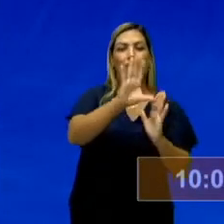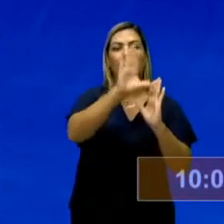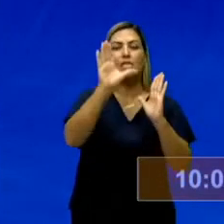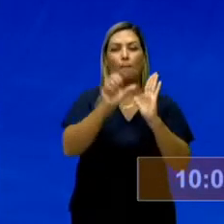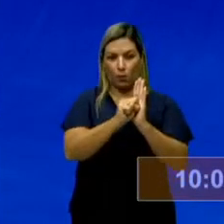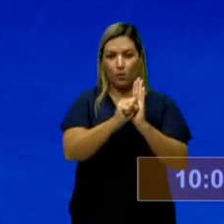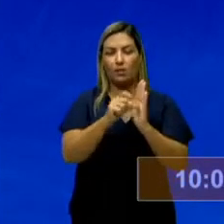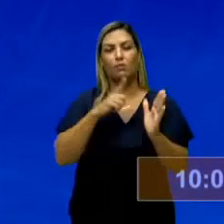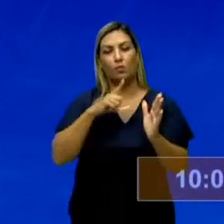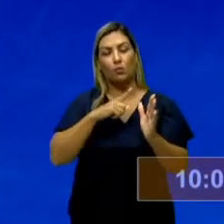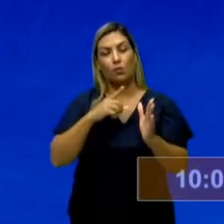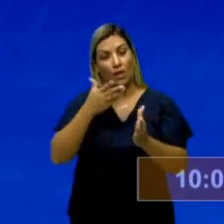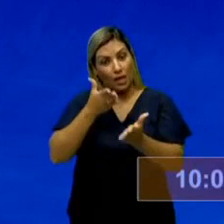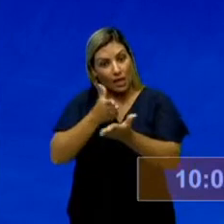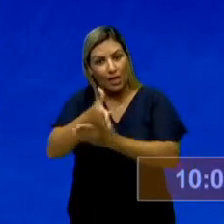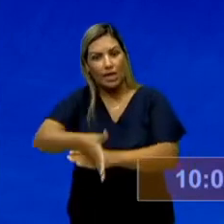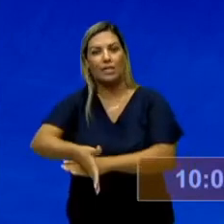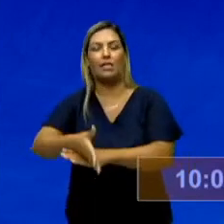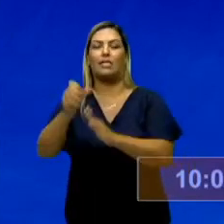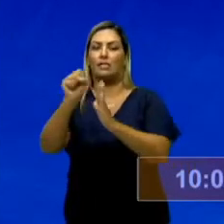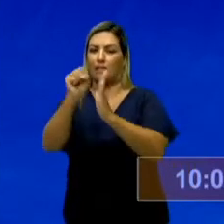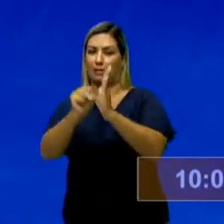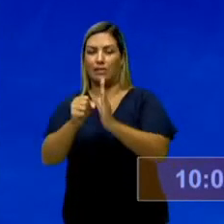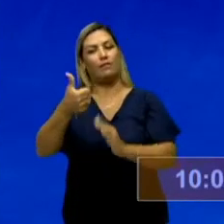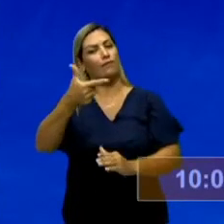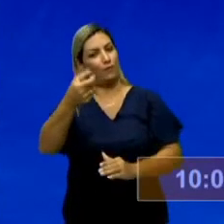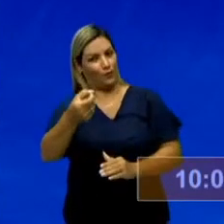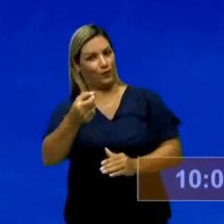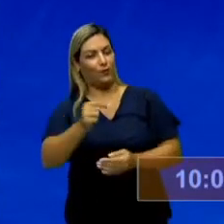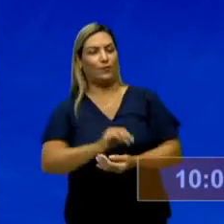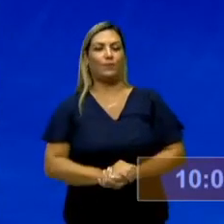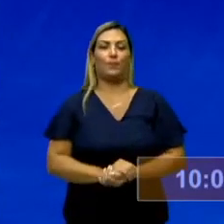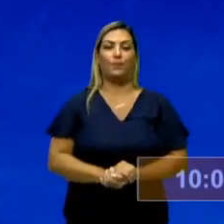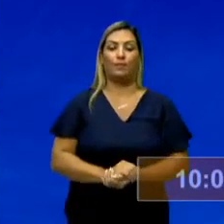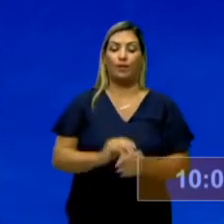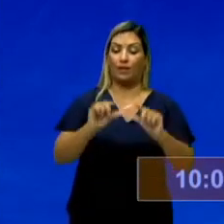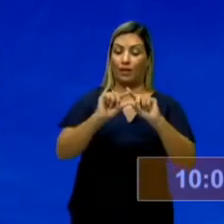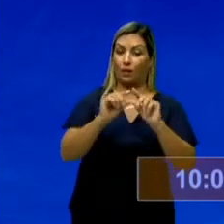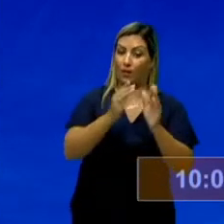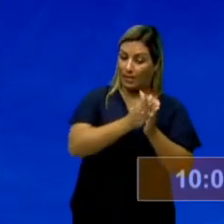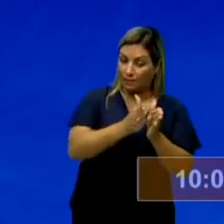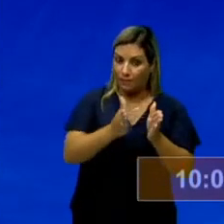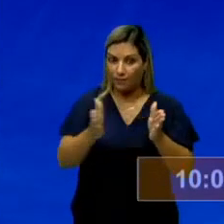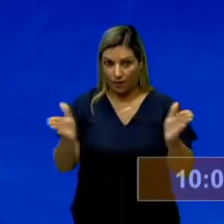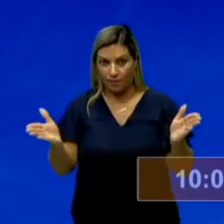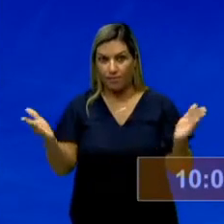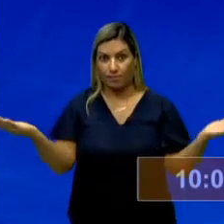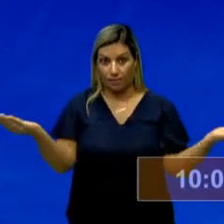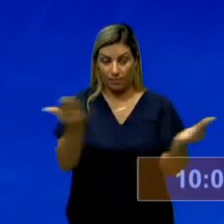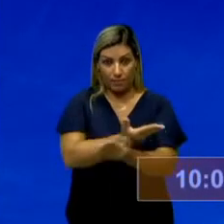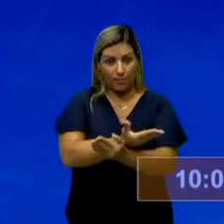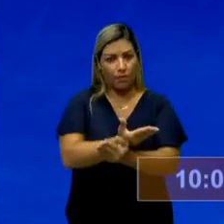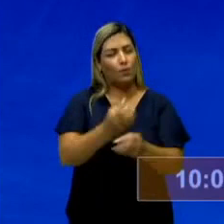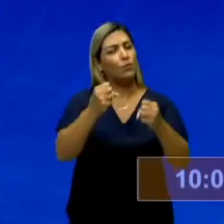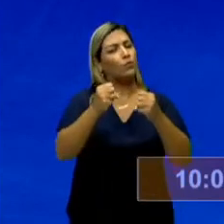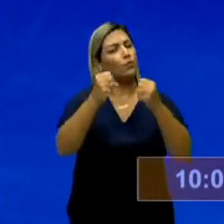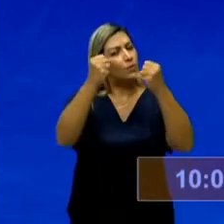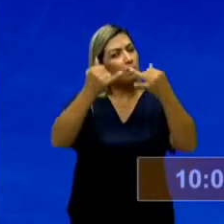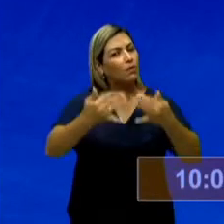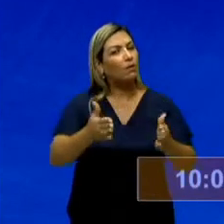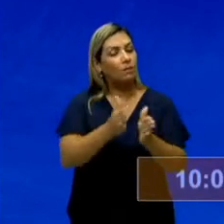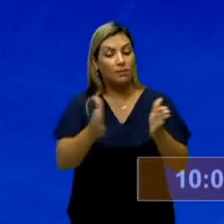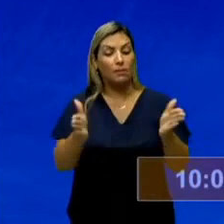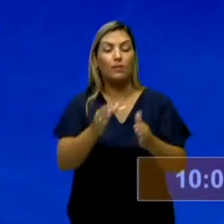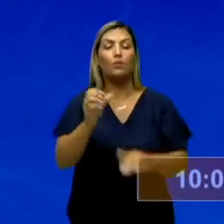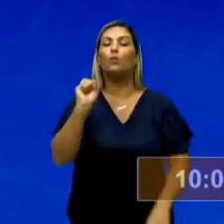modernismo no século XX. Por ser essa fase de transição, é o que nós chamamos de um período